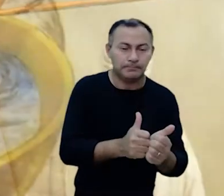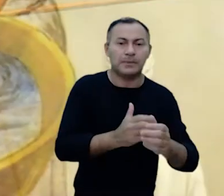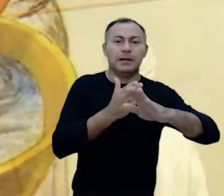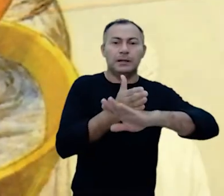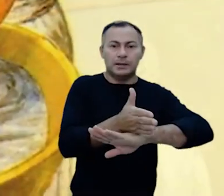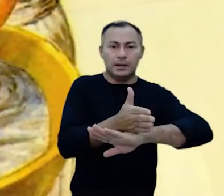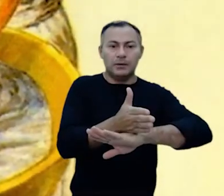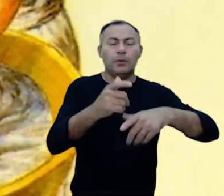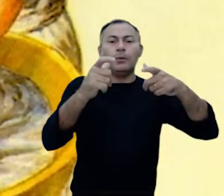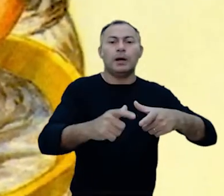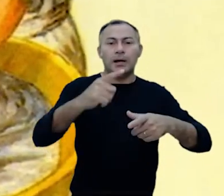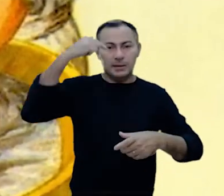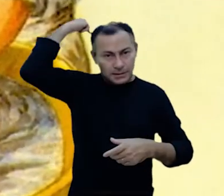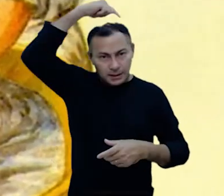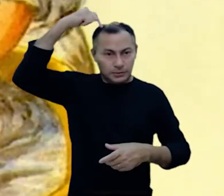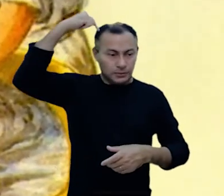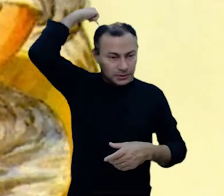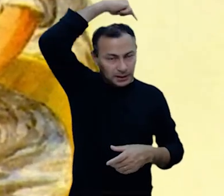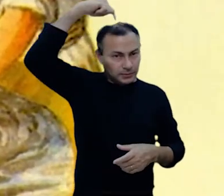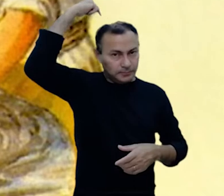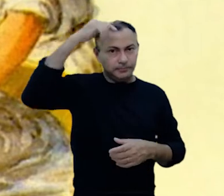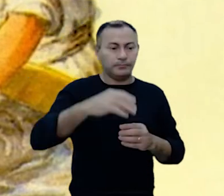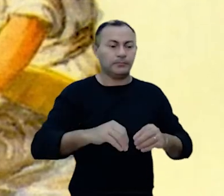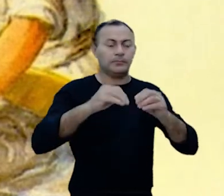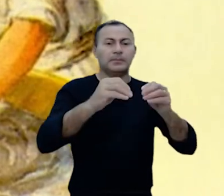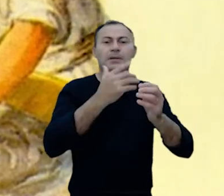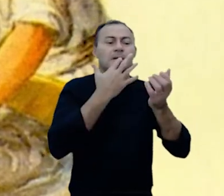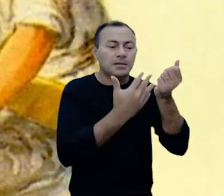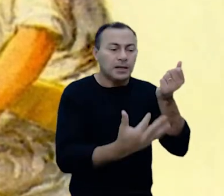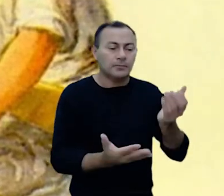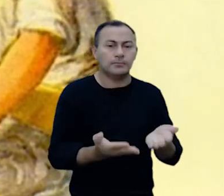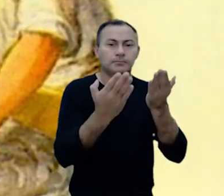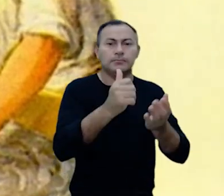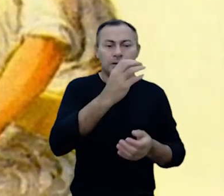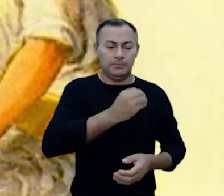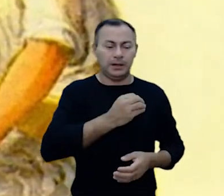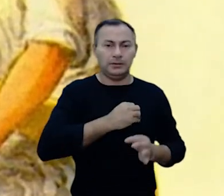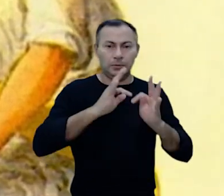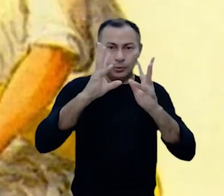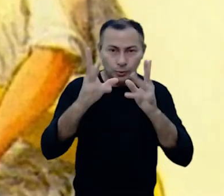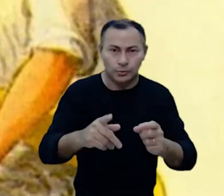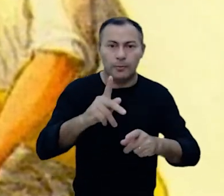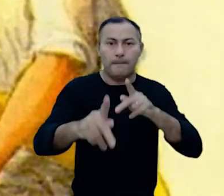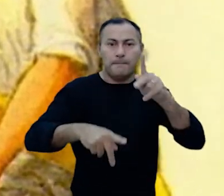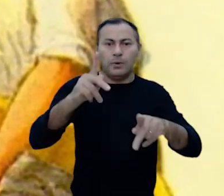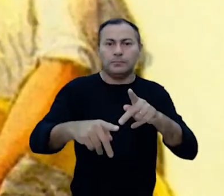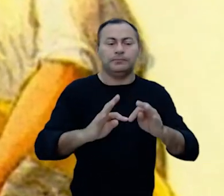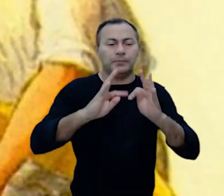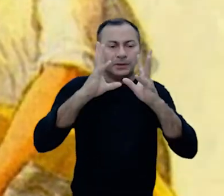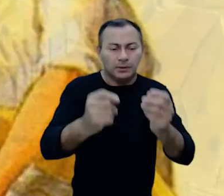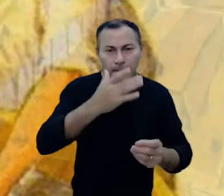aproximação, e então ele entrava para o lugar santo dos santos. Ele levava sangue para oferecer pelos pecados de todo o povo.